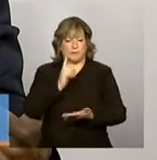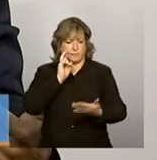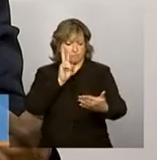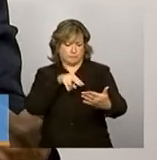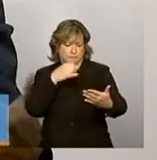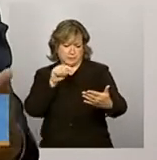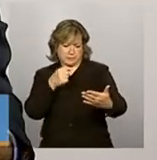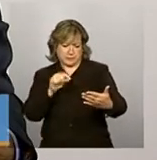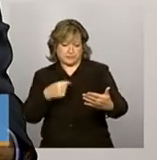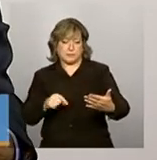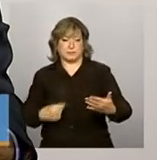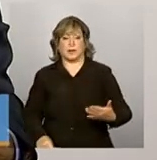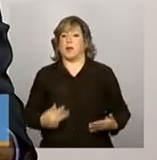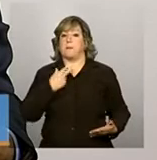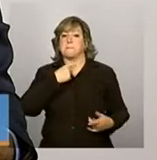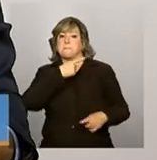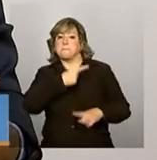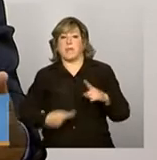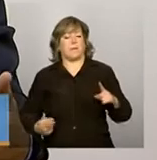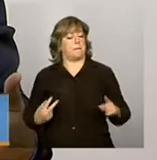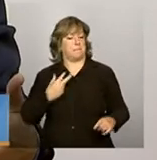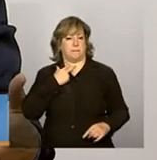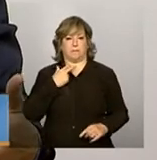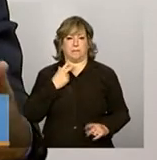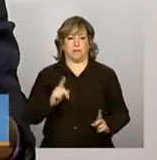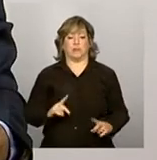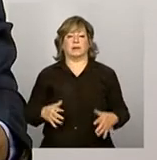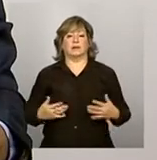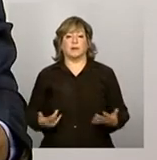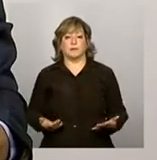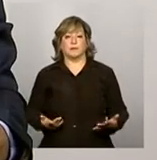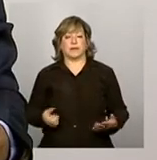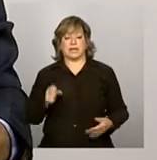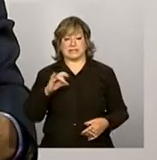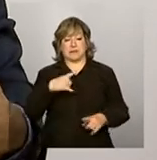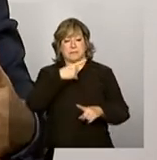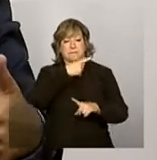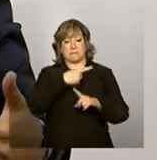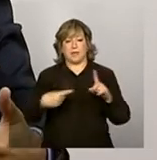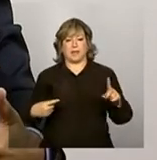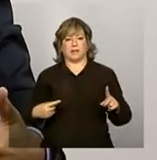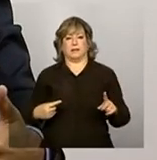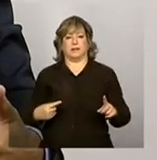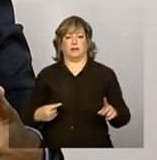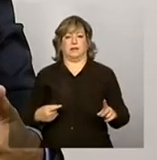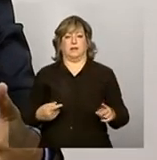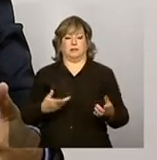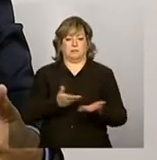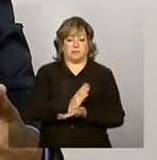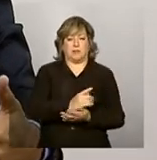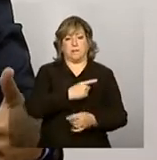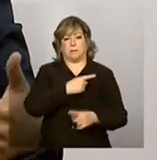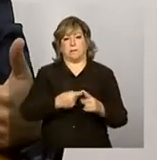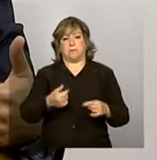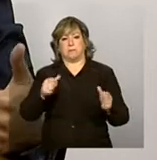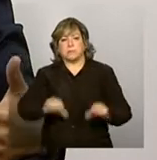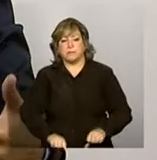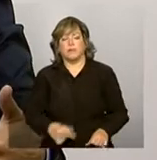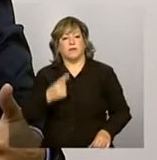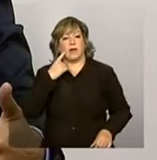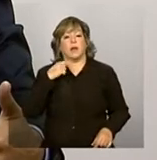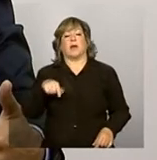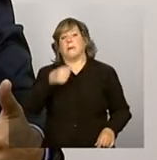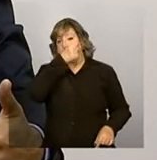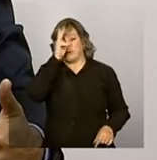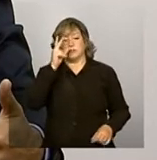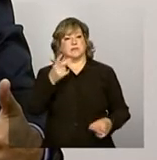ser sequer parcialmente aprovadas. Então, se elas forem parcialmente aprovadas ou reprovadas, o município deixa de